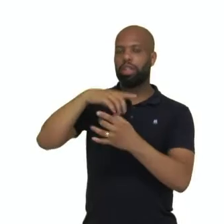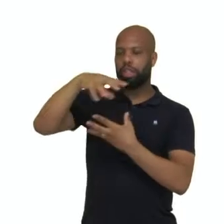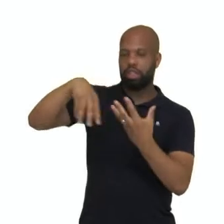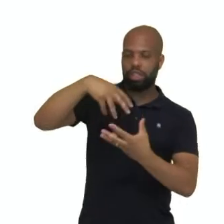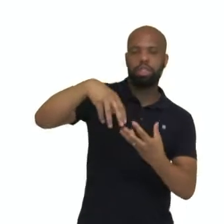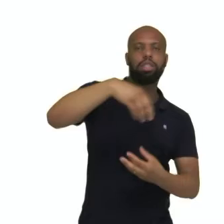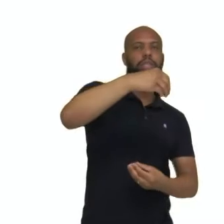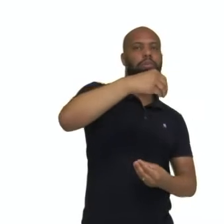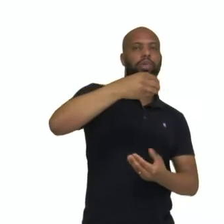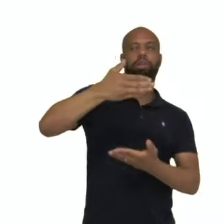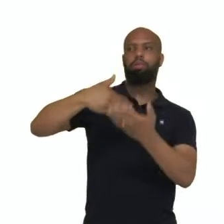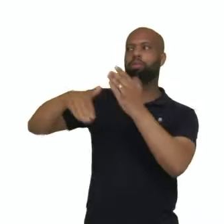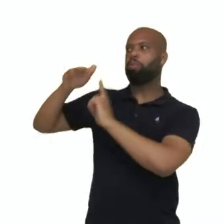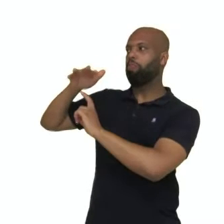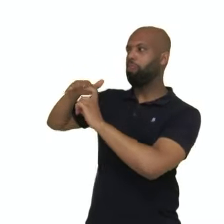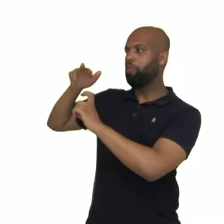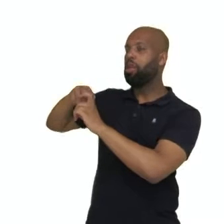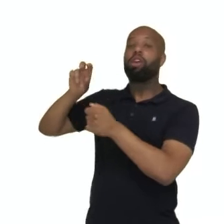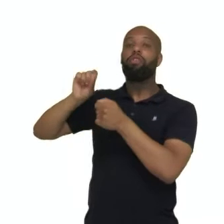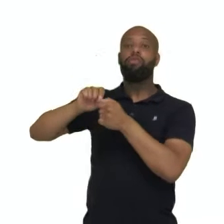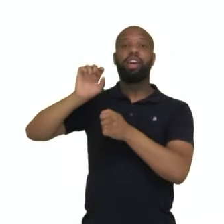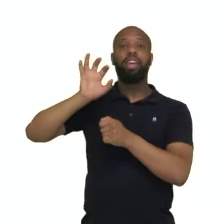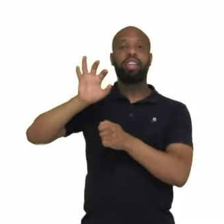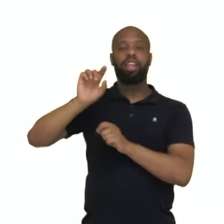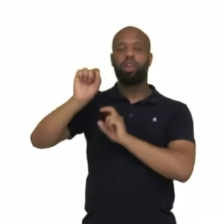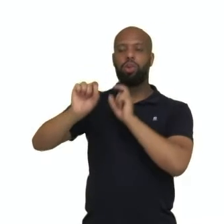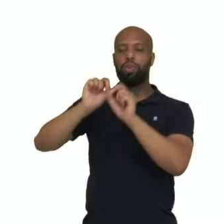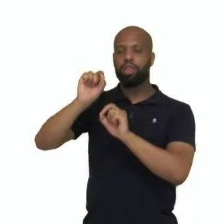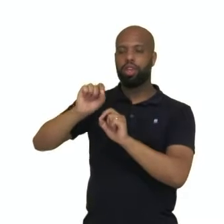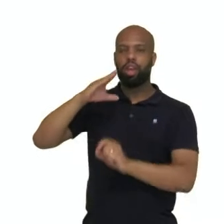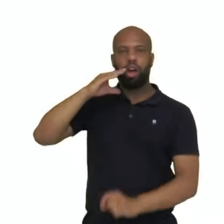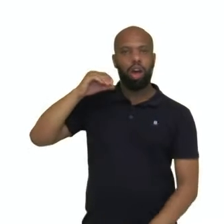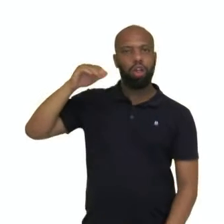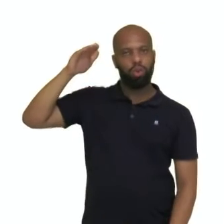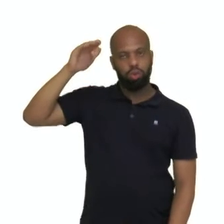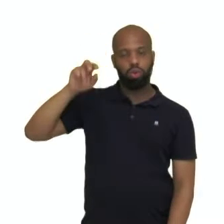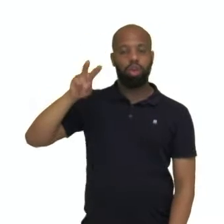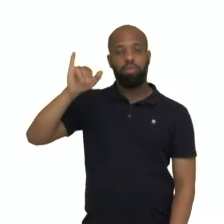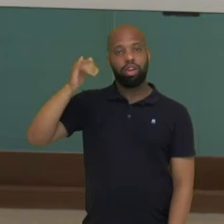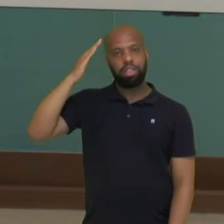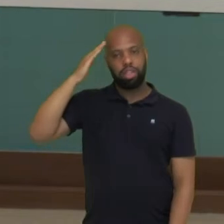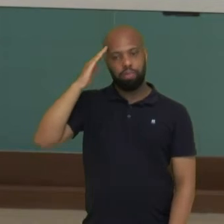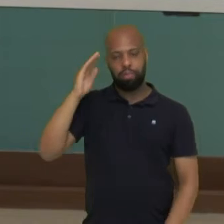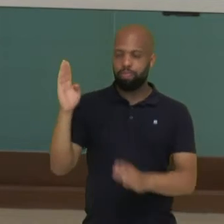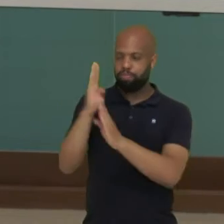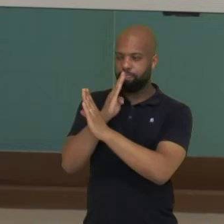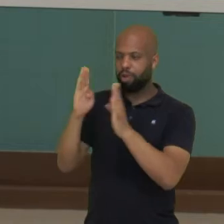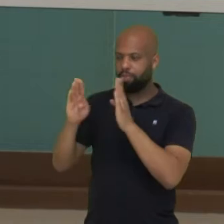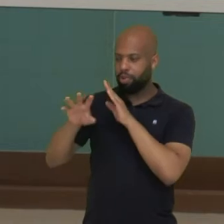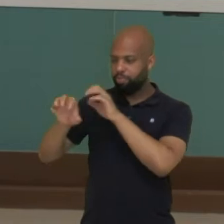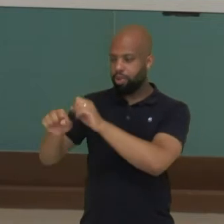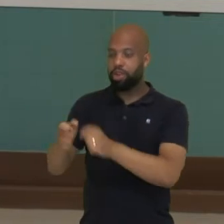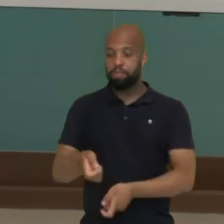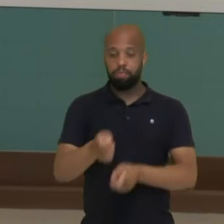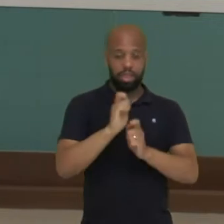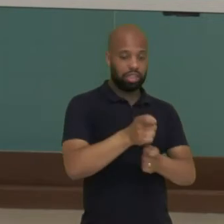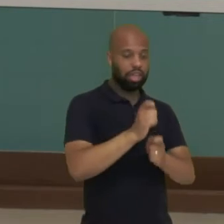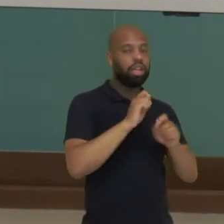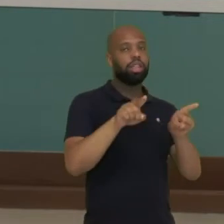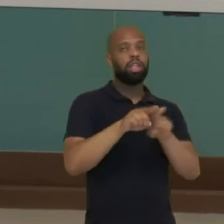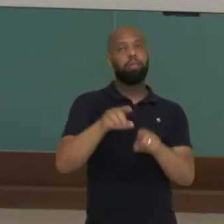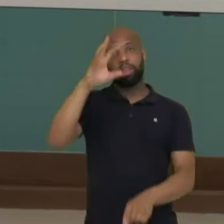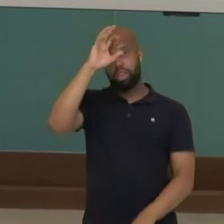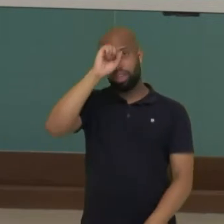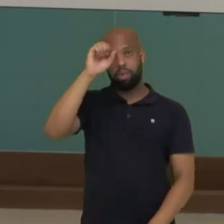tornar ele um nhan, um adulto. E aí ele vai saber caçar, pescar. Também aprendem, nesse ritual, a respeitar os antepassados,